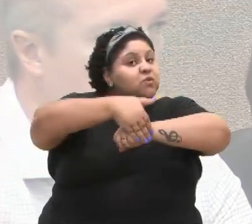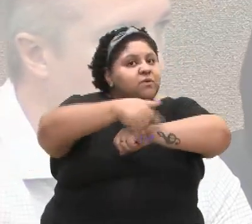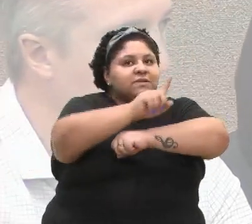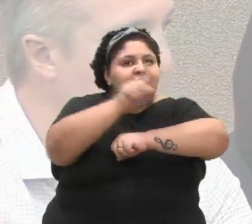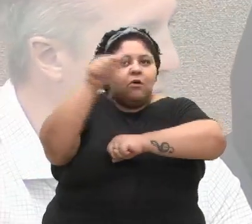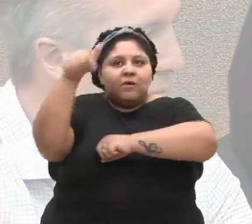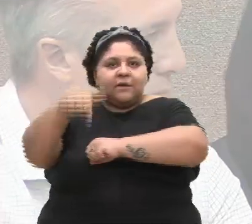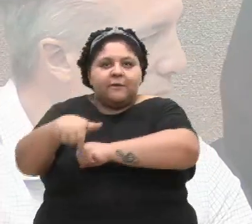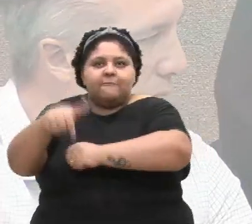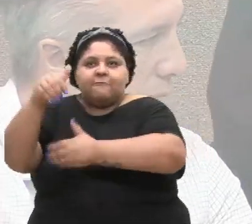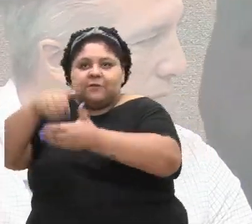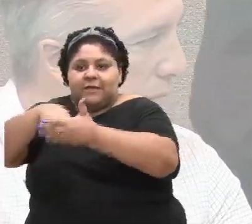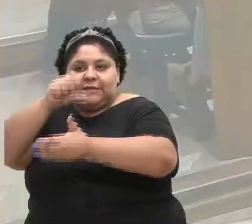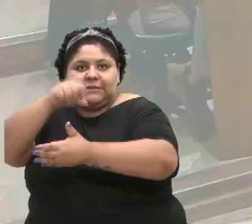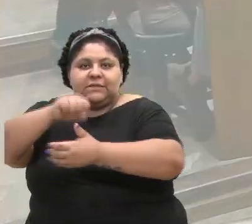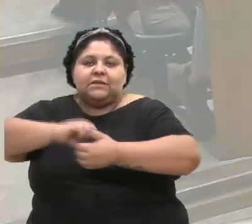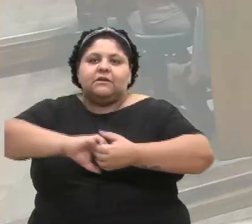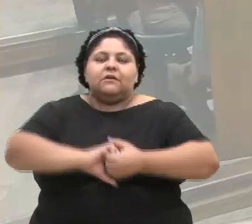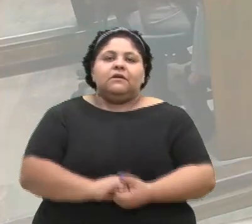Votarei sim, senhora presidente.